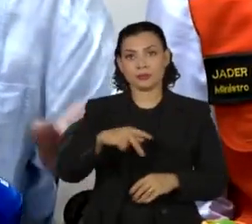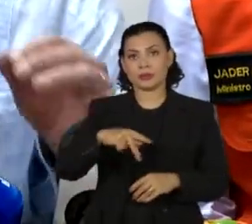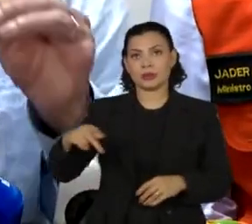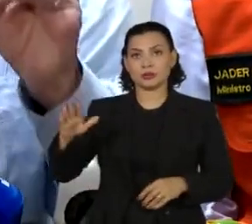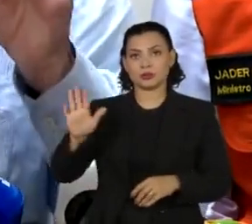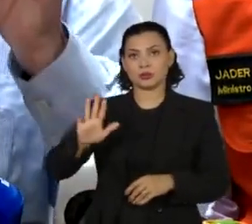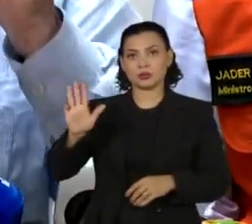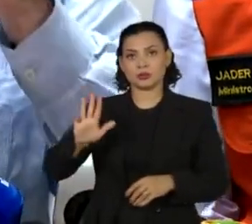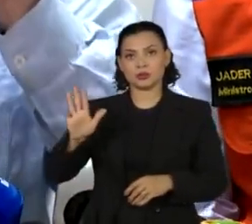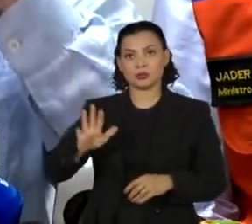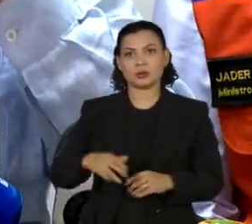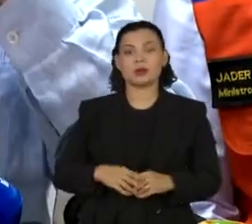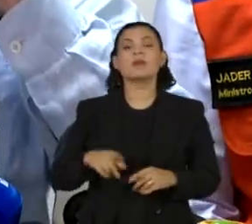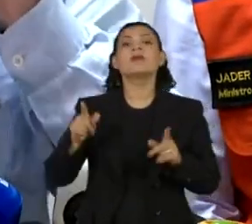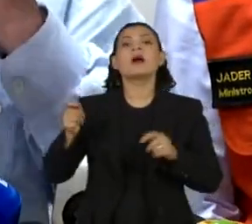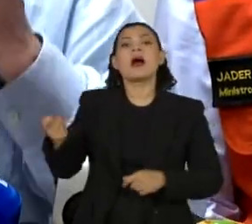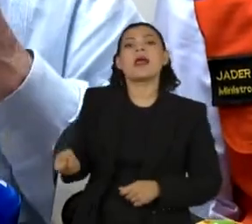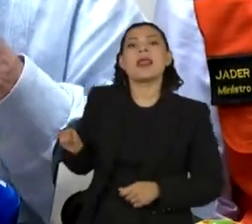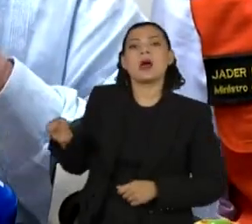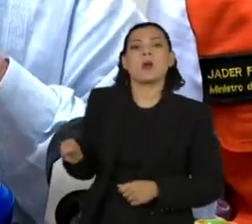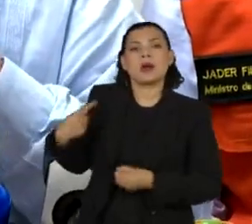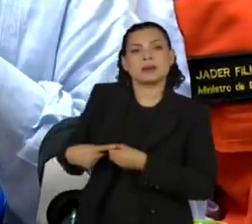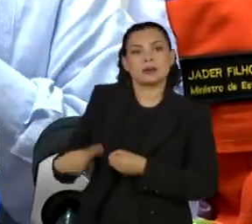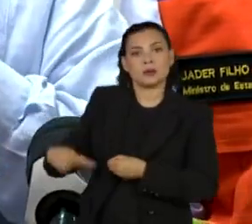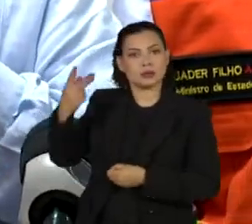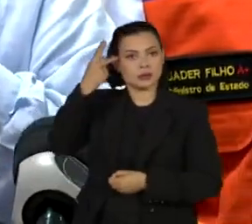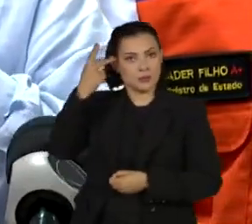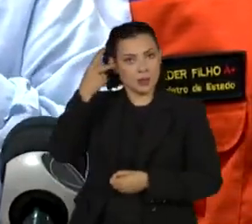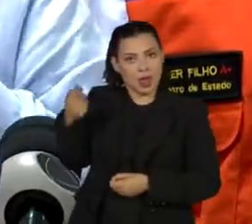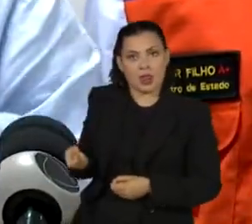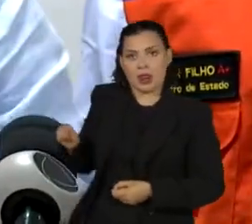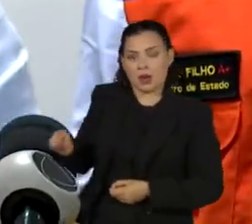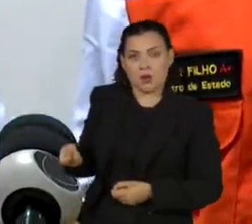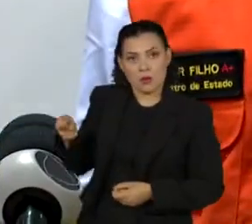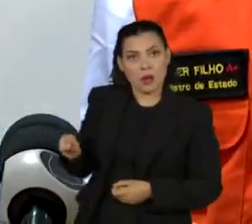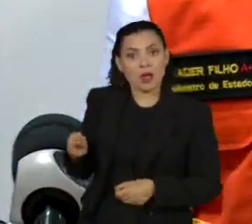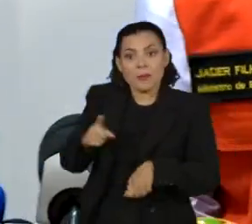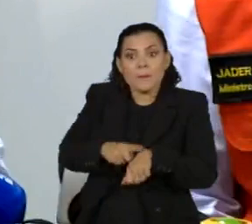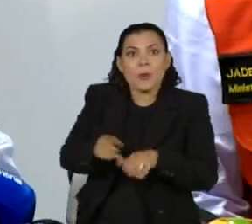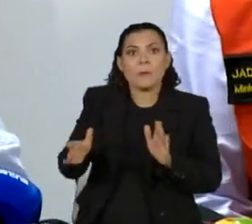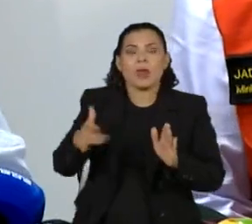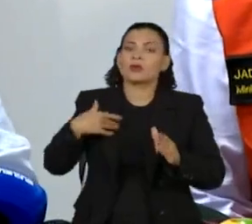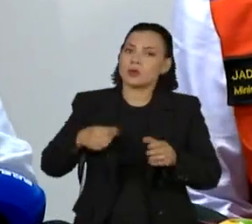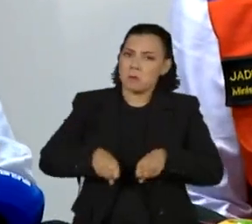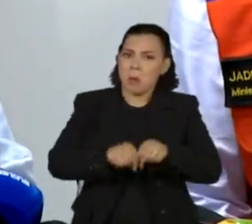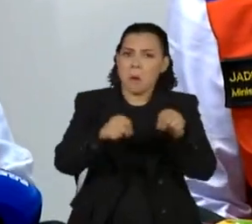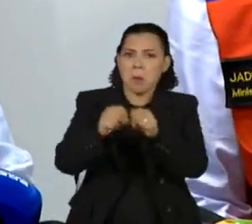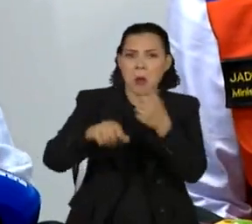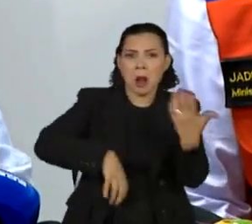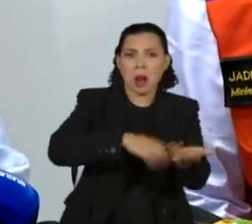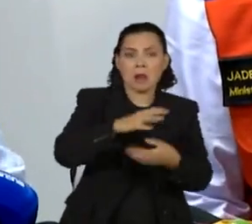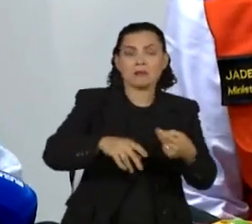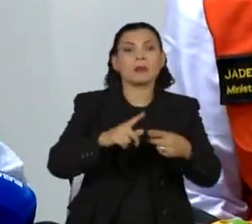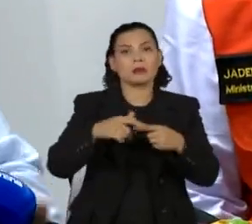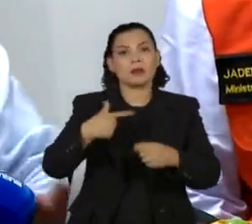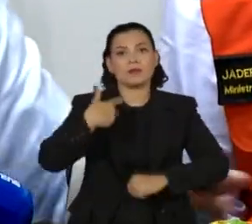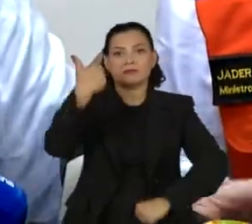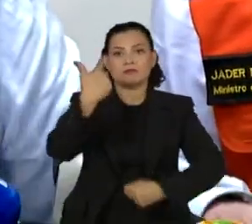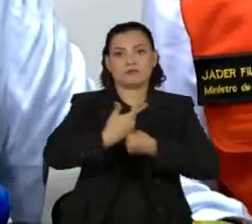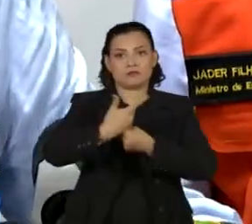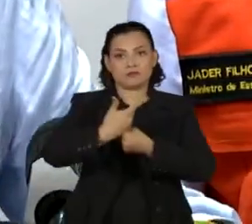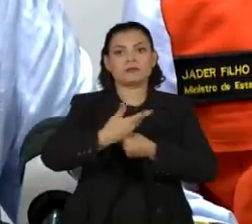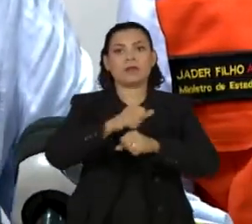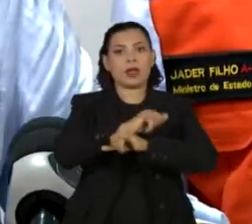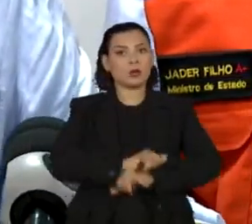Lula estava em Araraquara, no interior de São Paulo, no momento dos ataques terroristas. Ele fez um pronunciamento